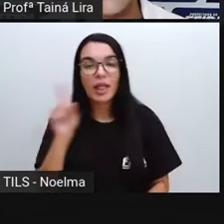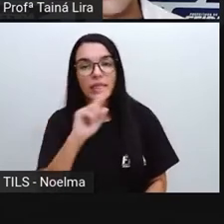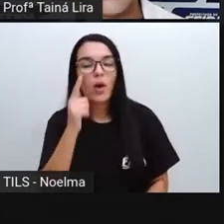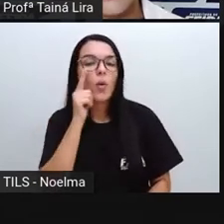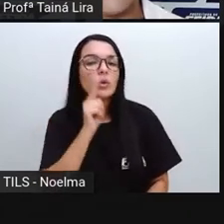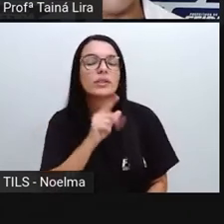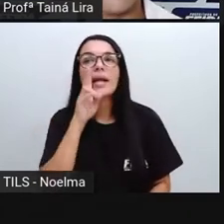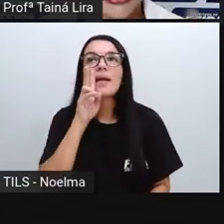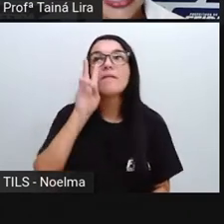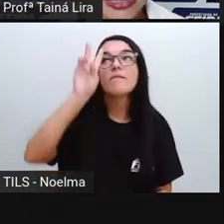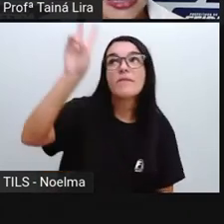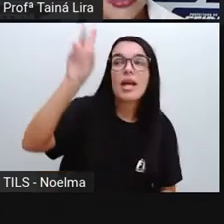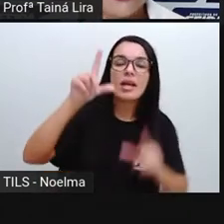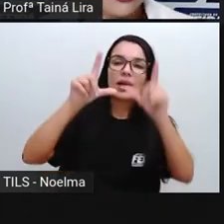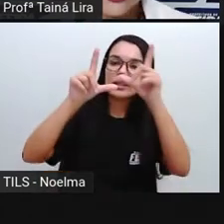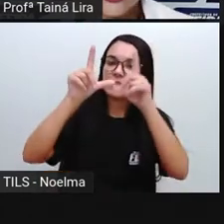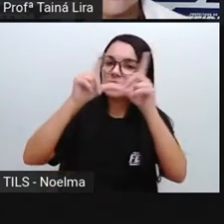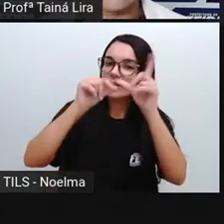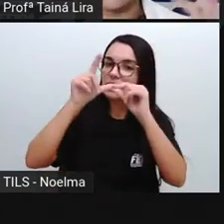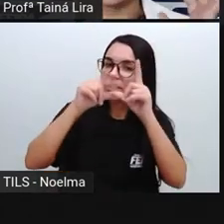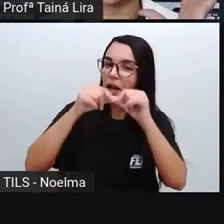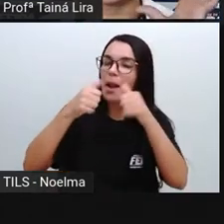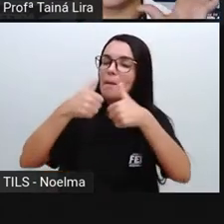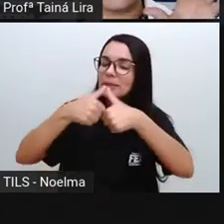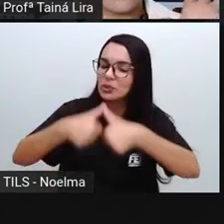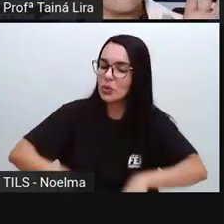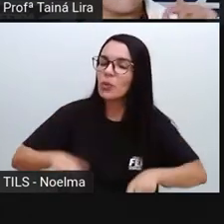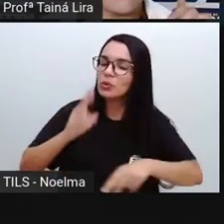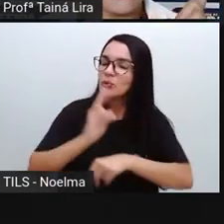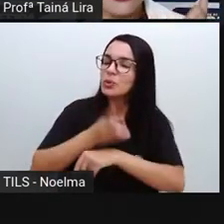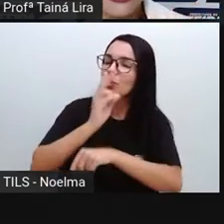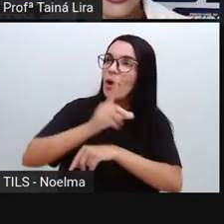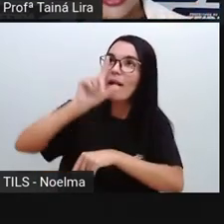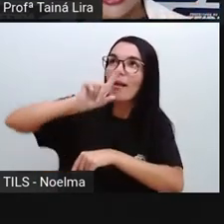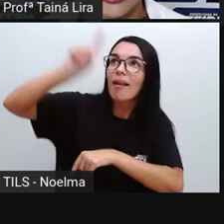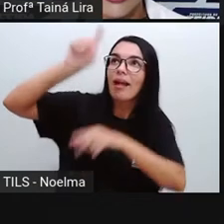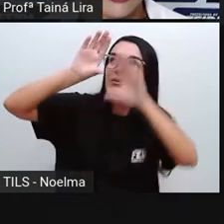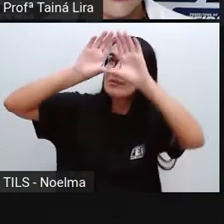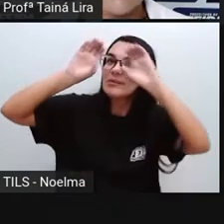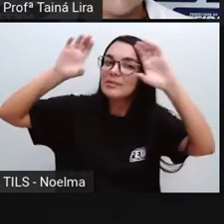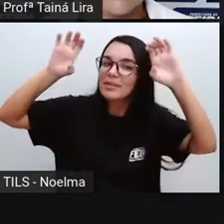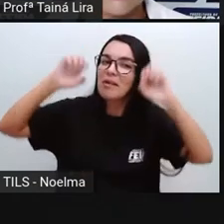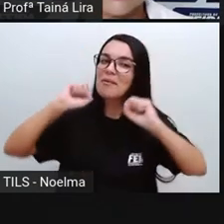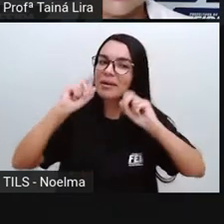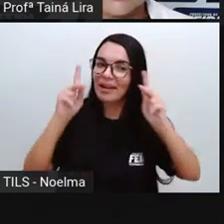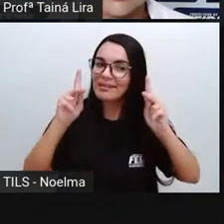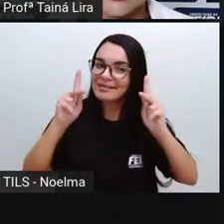ver as estrelas. Mas elas estão lá no céu, tá?